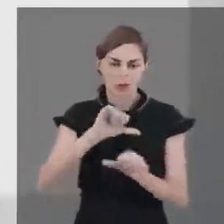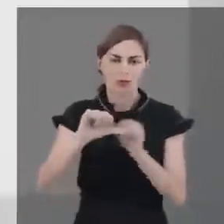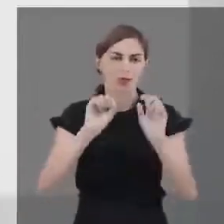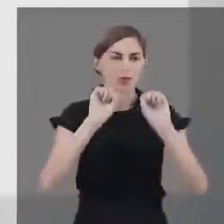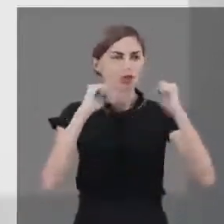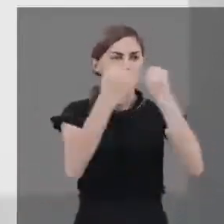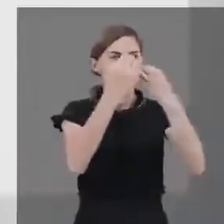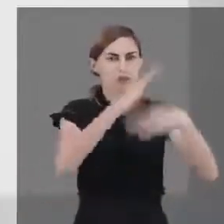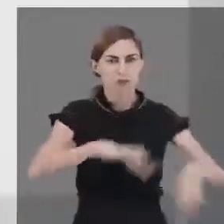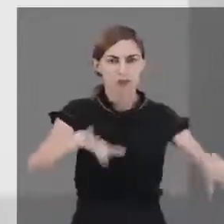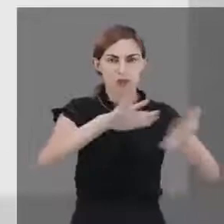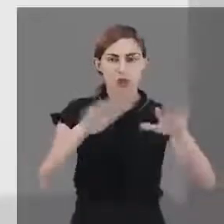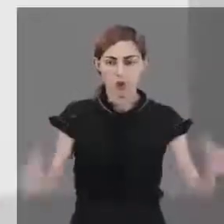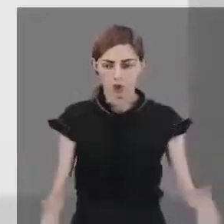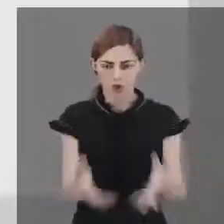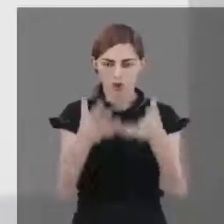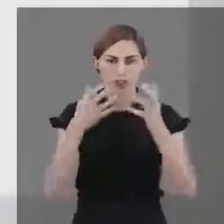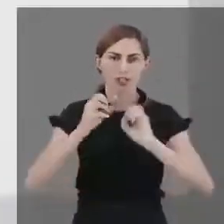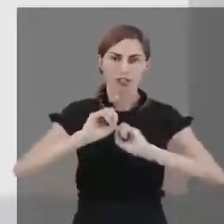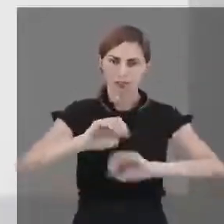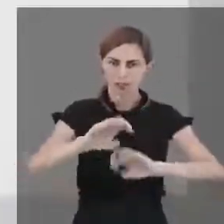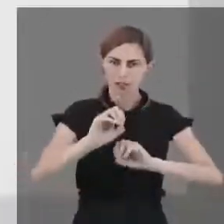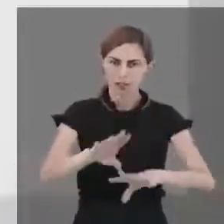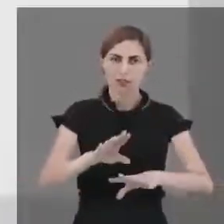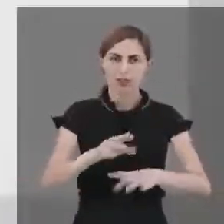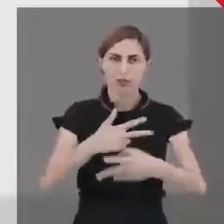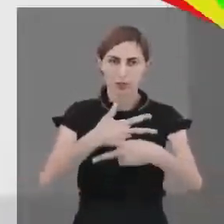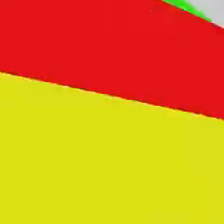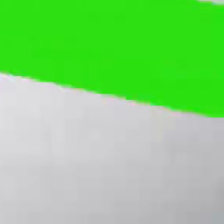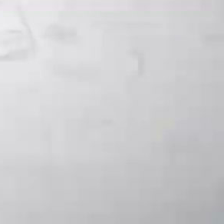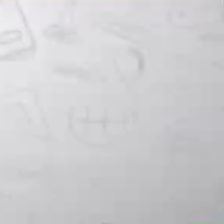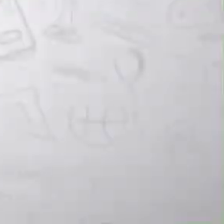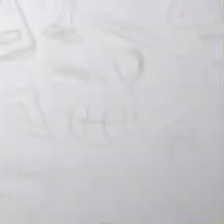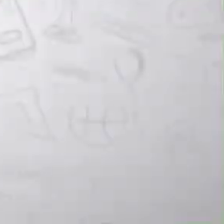é a oferta de uma educação pública de qualidade.